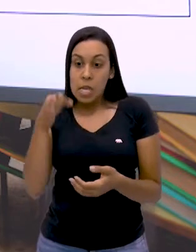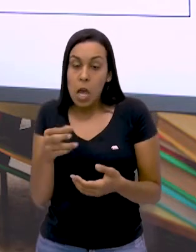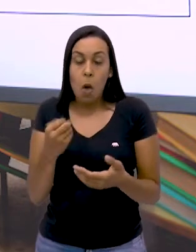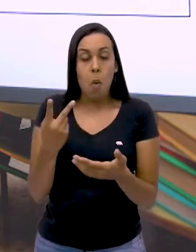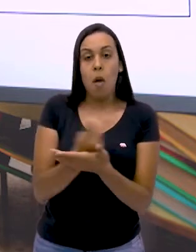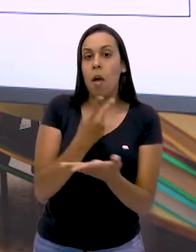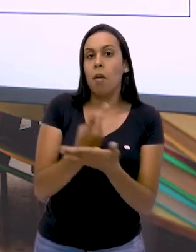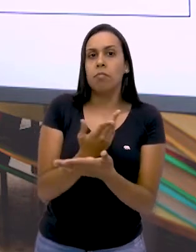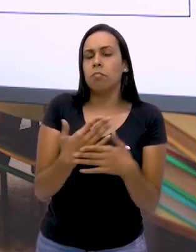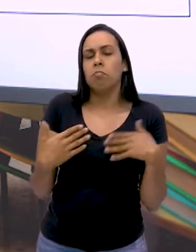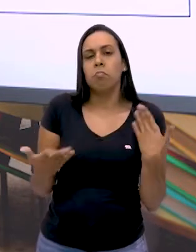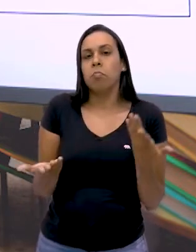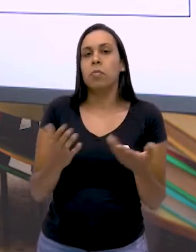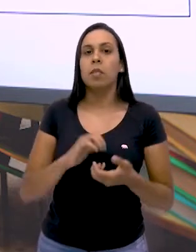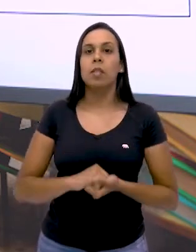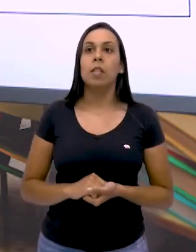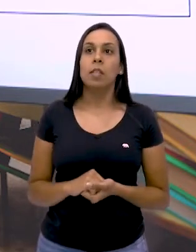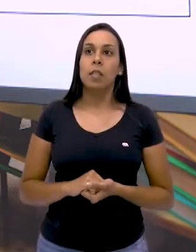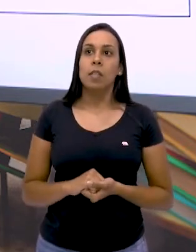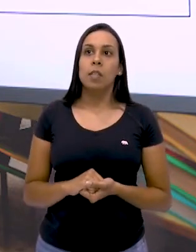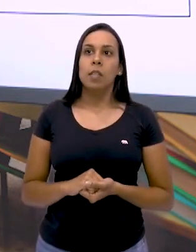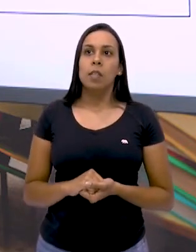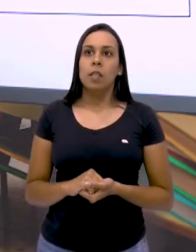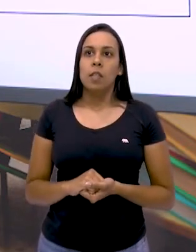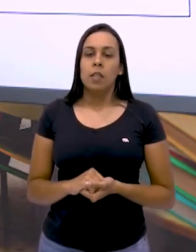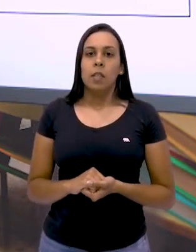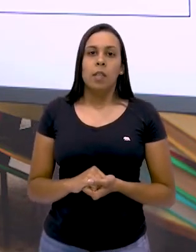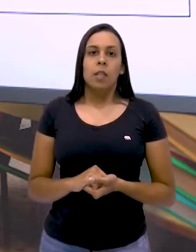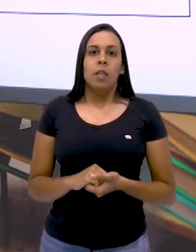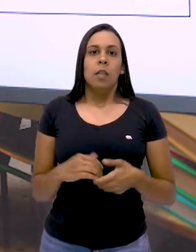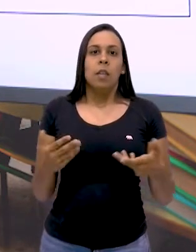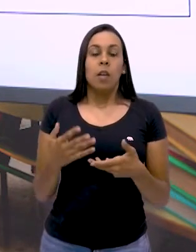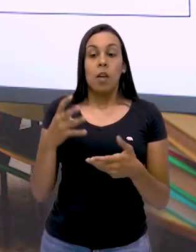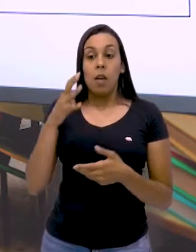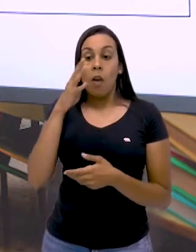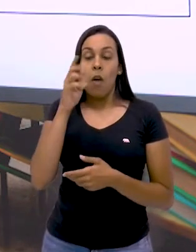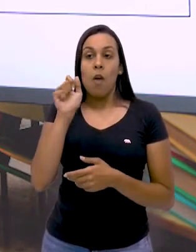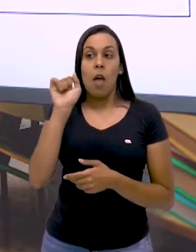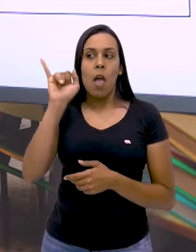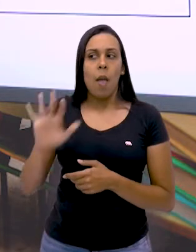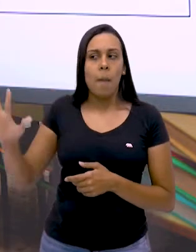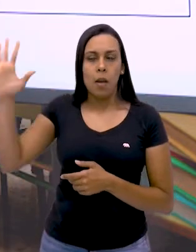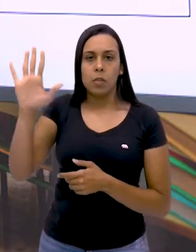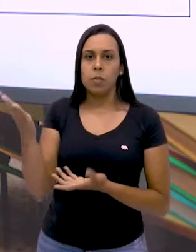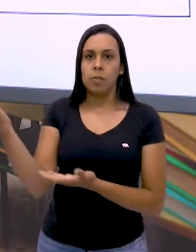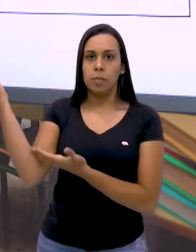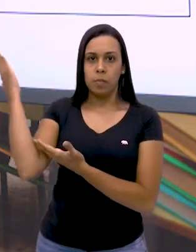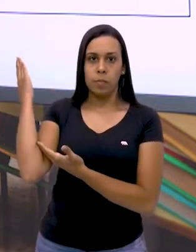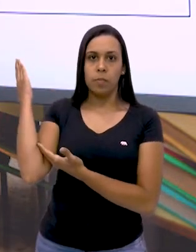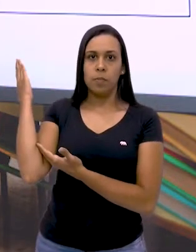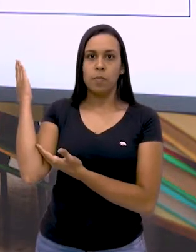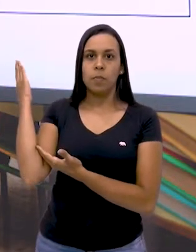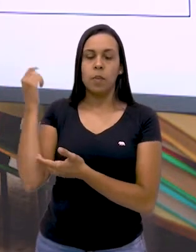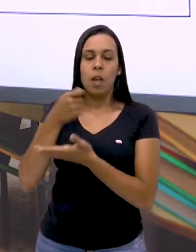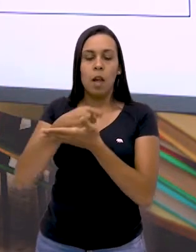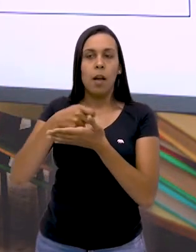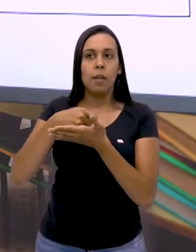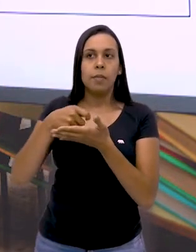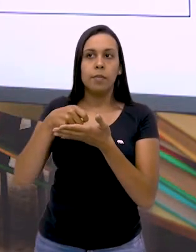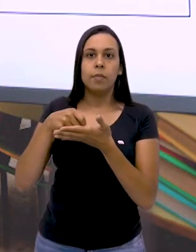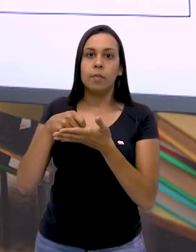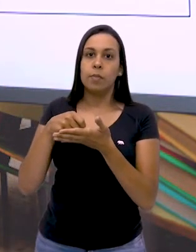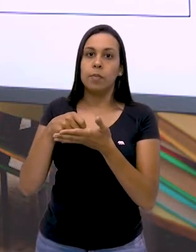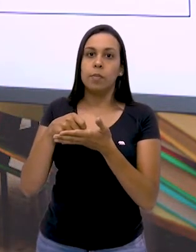faltava letra ou não. Vamos observar as imagens que seguem e escrever com